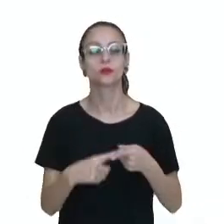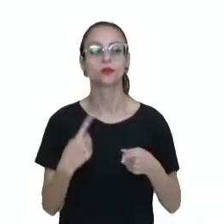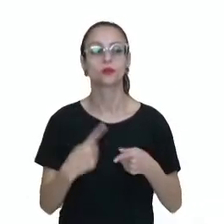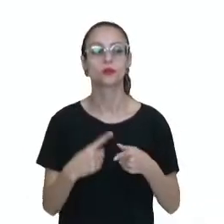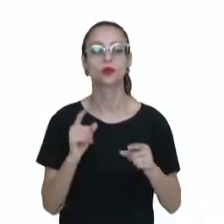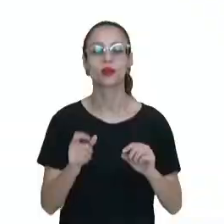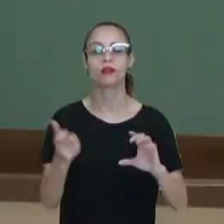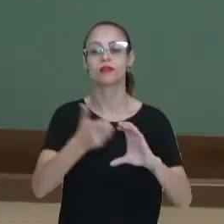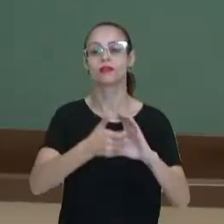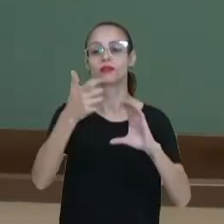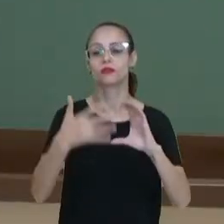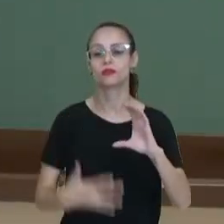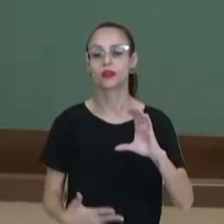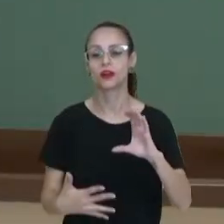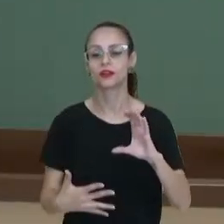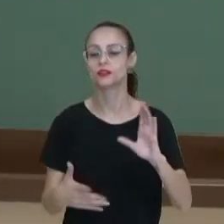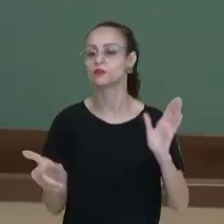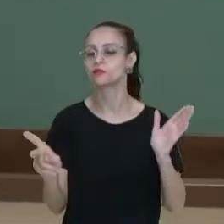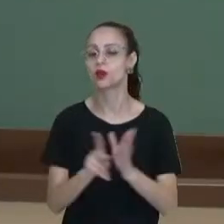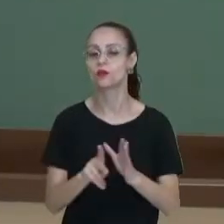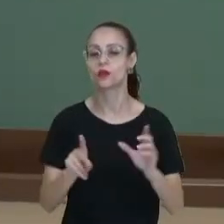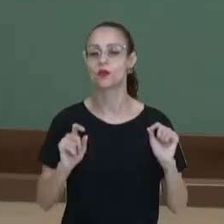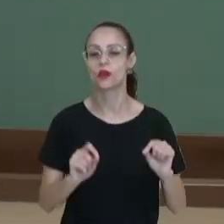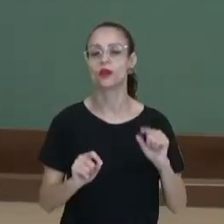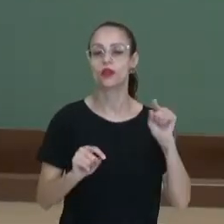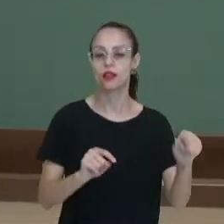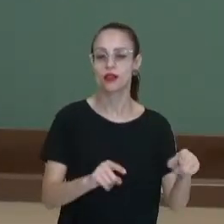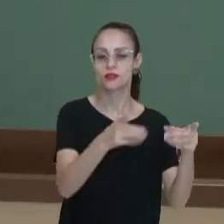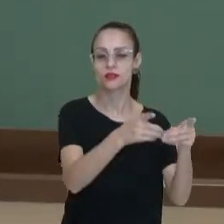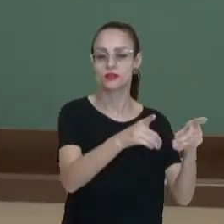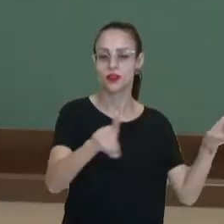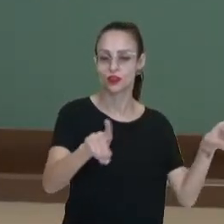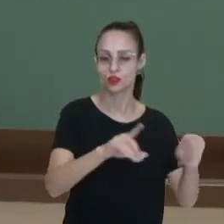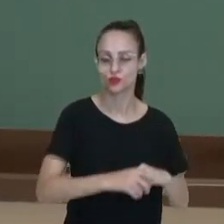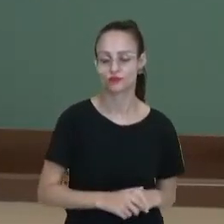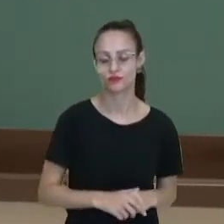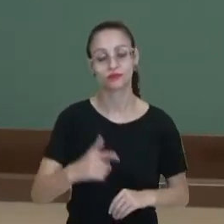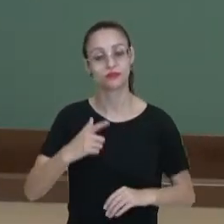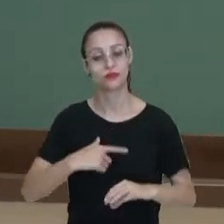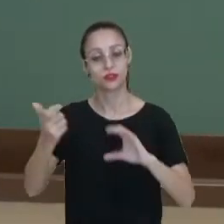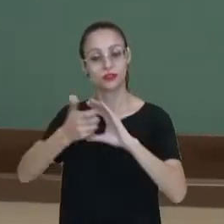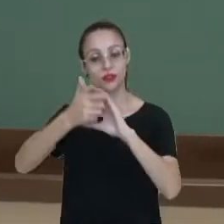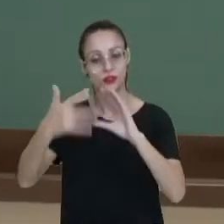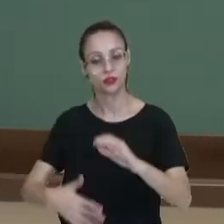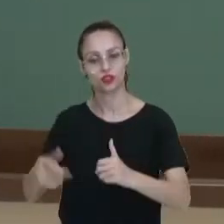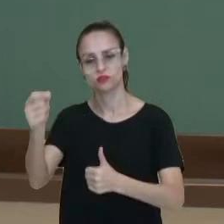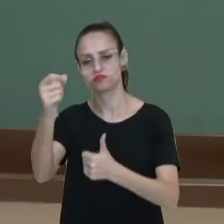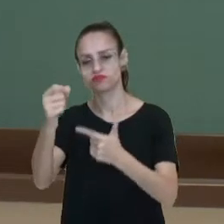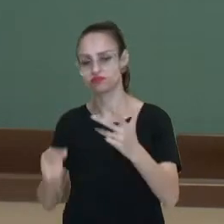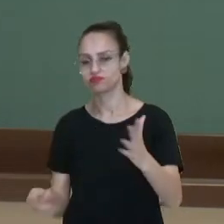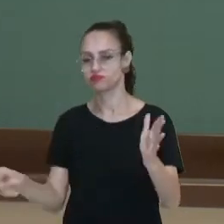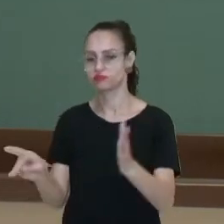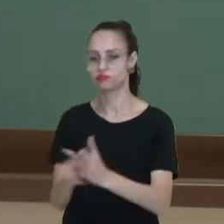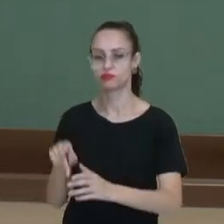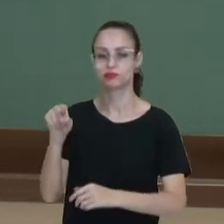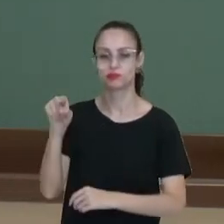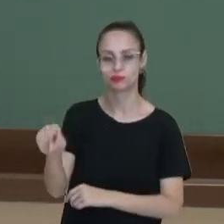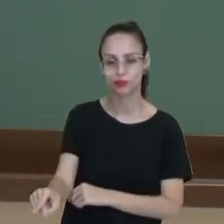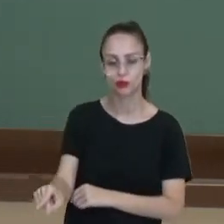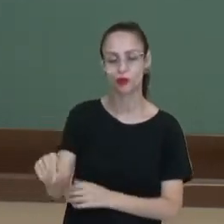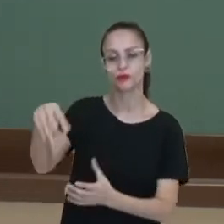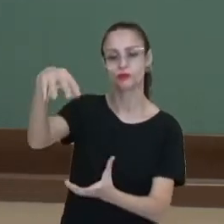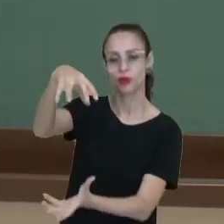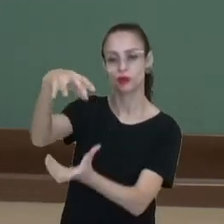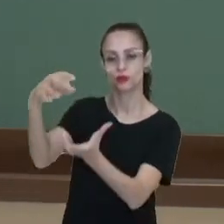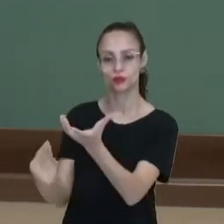características atmosféricas para o deserto. Eu tenho características atmosféricas para o polo